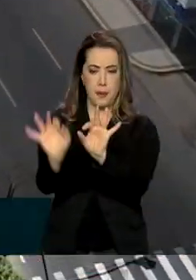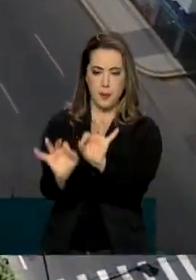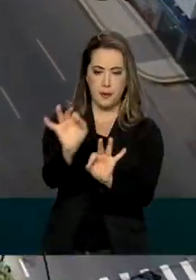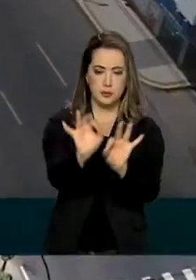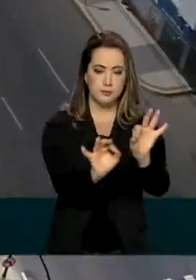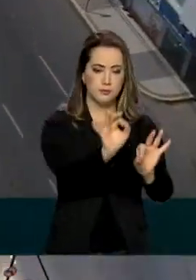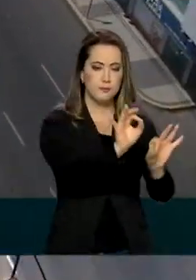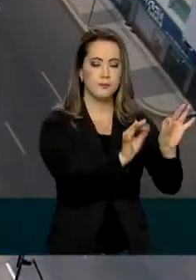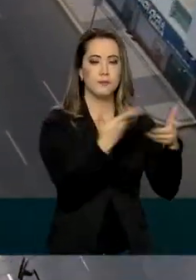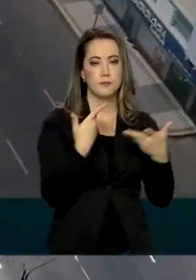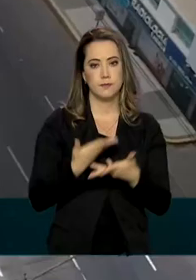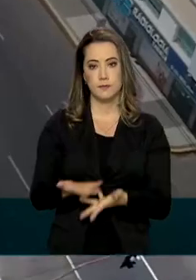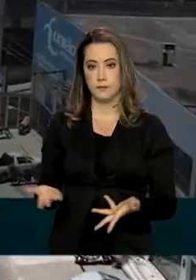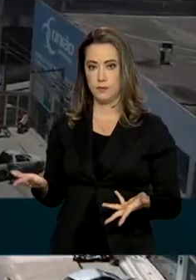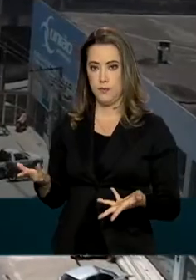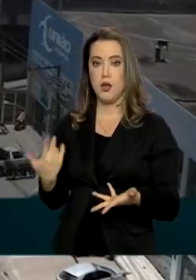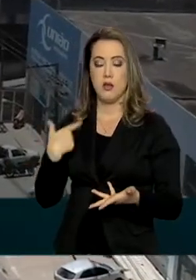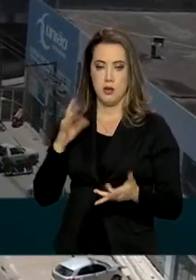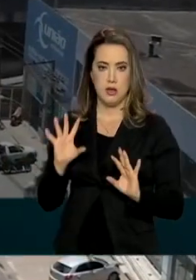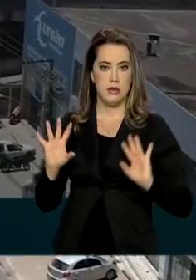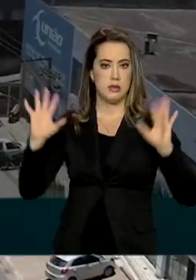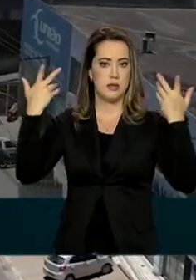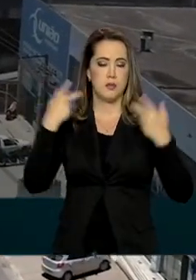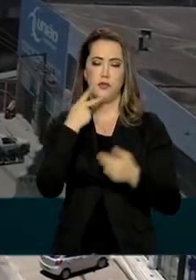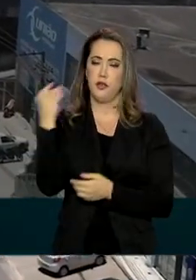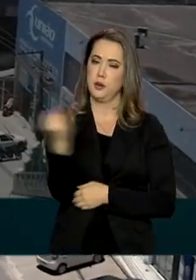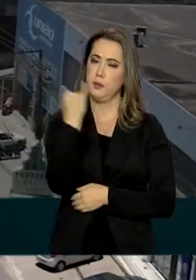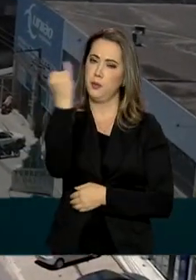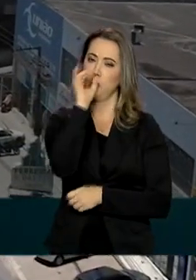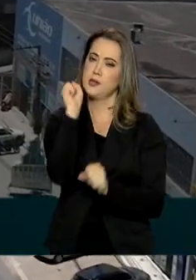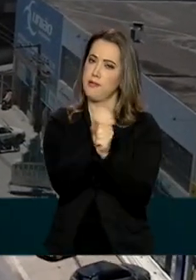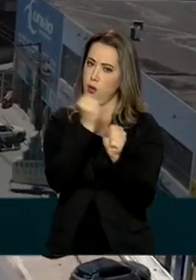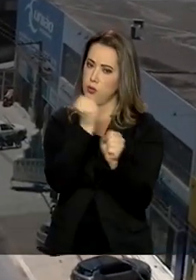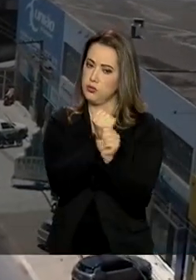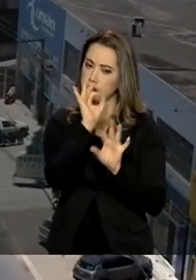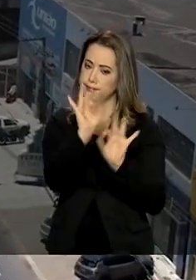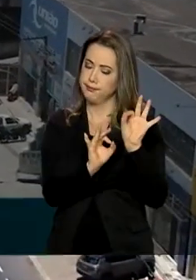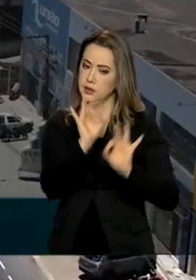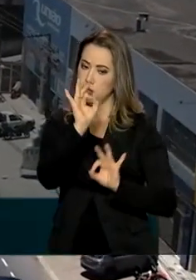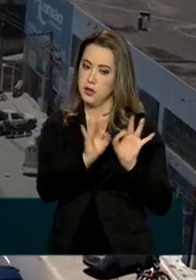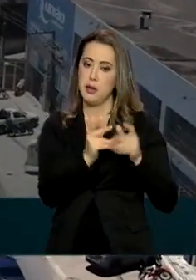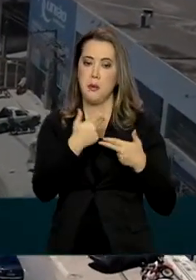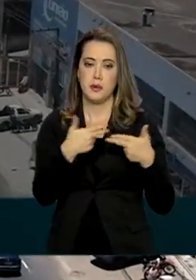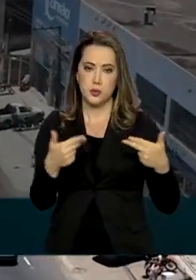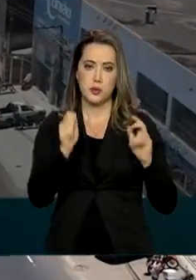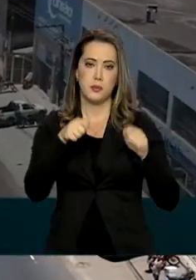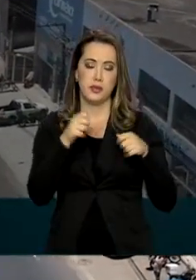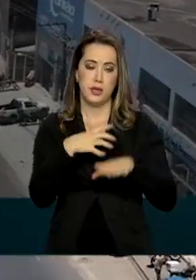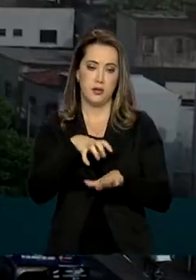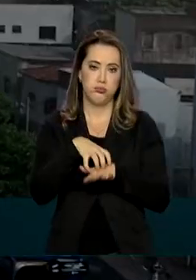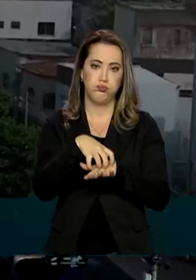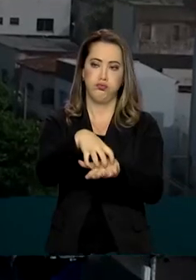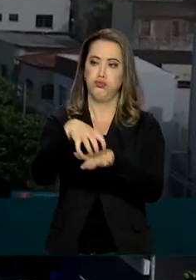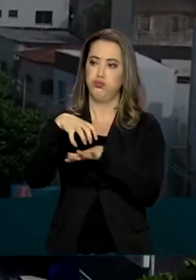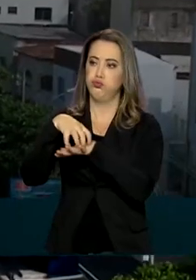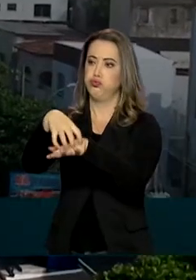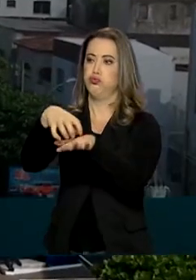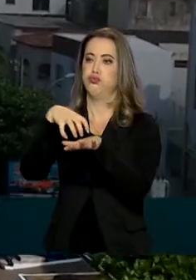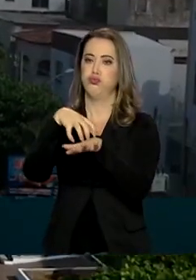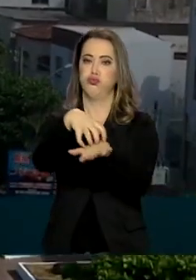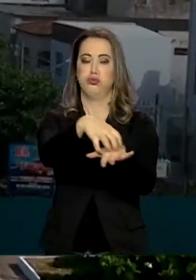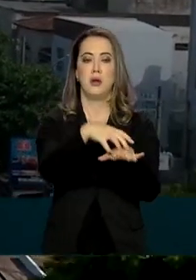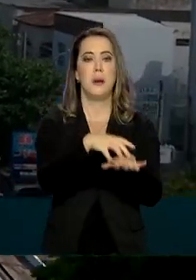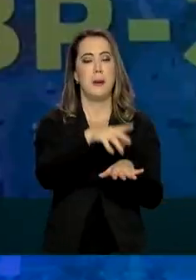o ministro da Infraestrutura ressaltou a importância da obra para o escoamento de produtos, principalmente pelo